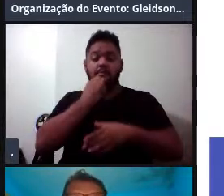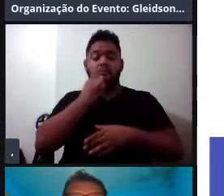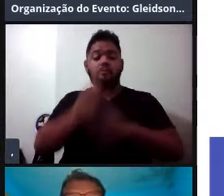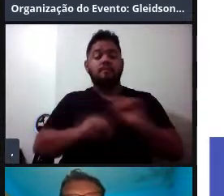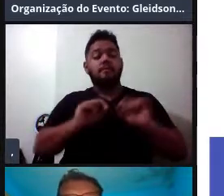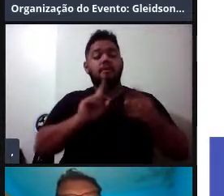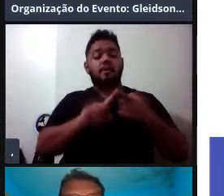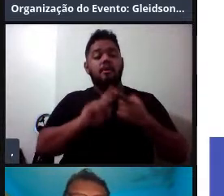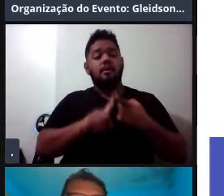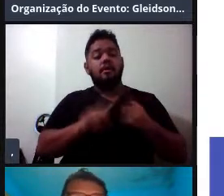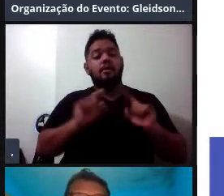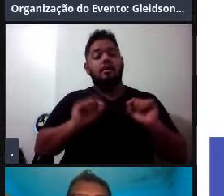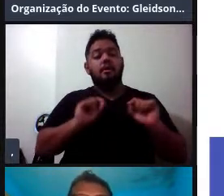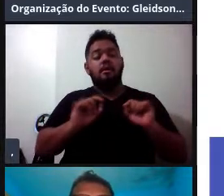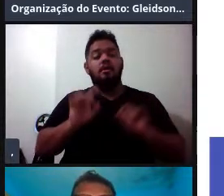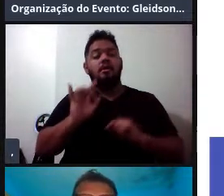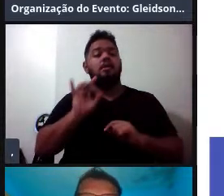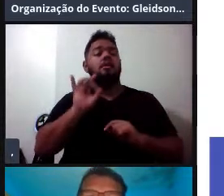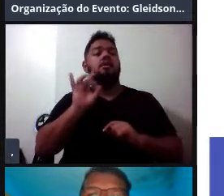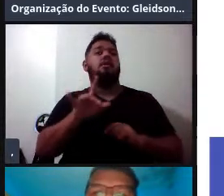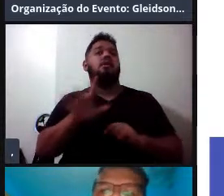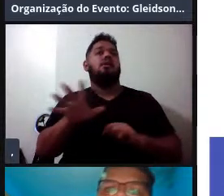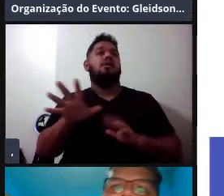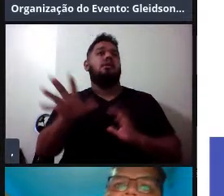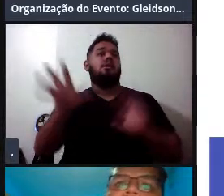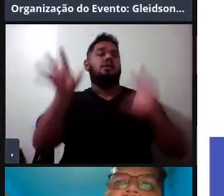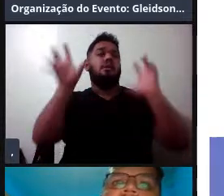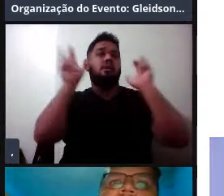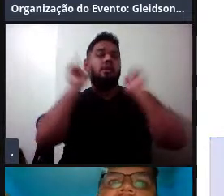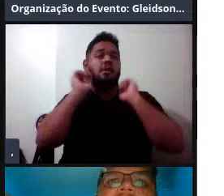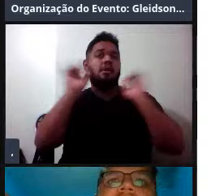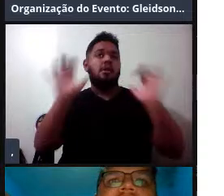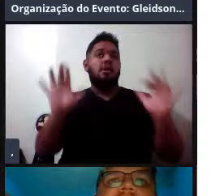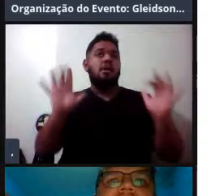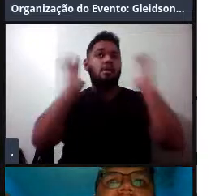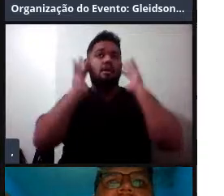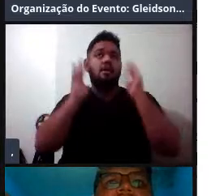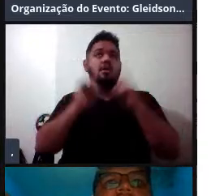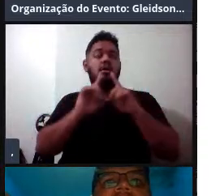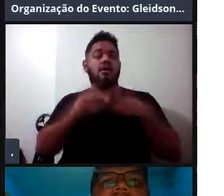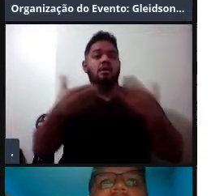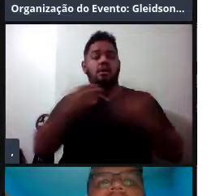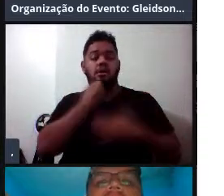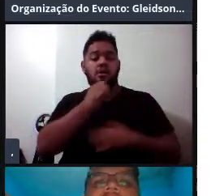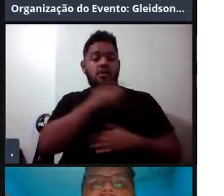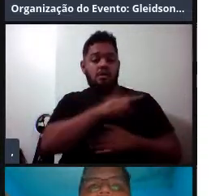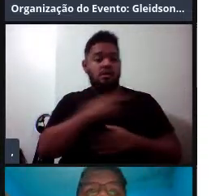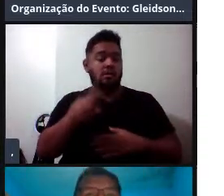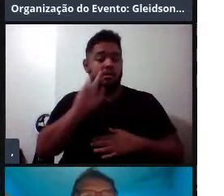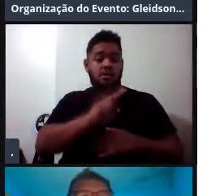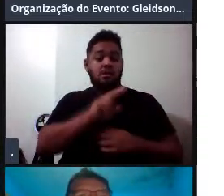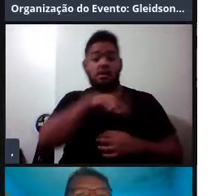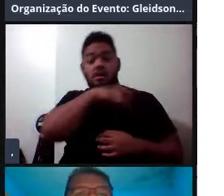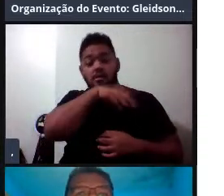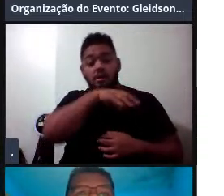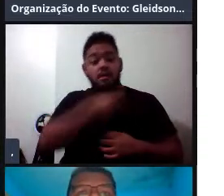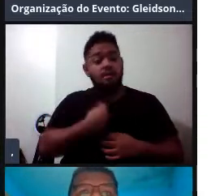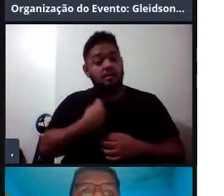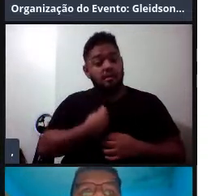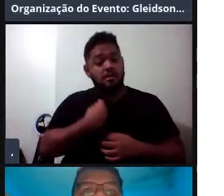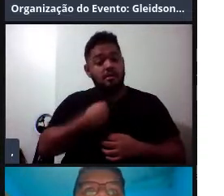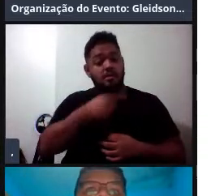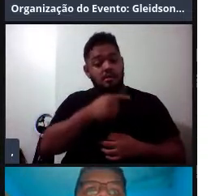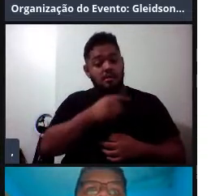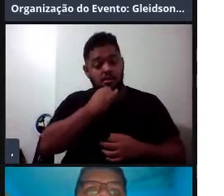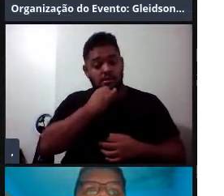também, não só ficam emitindo sons ativamente. Então, aqui para vocês verem no animal vivo, aqui o ouvido,